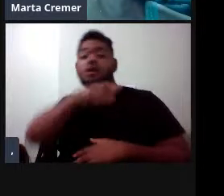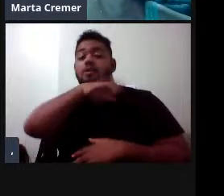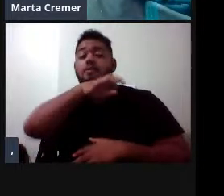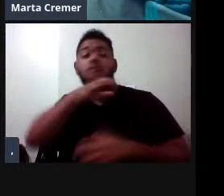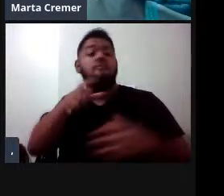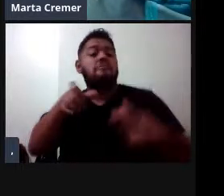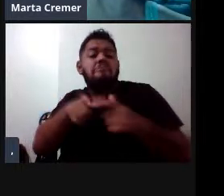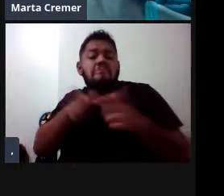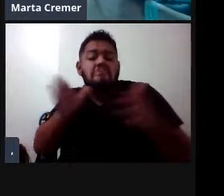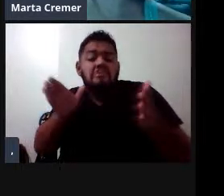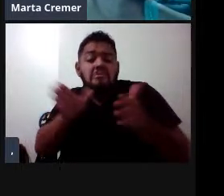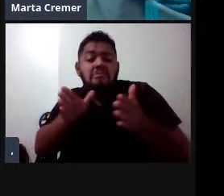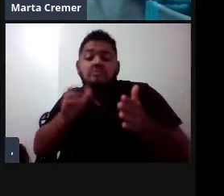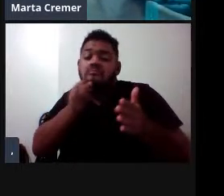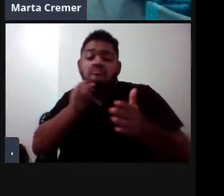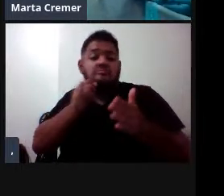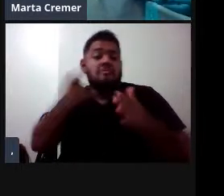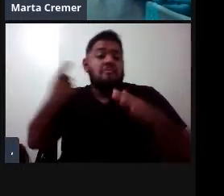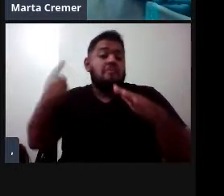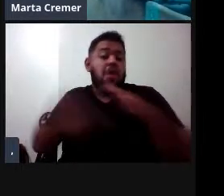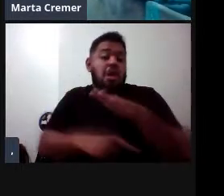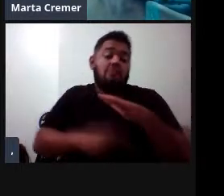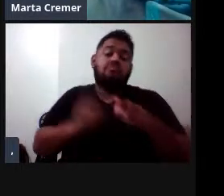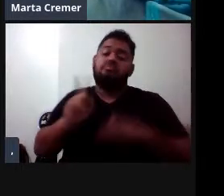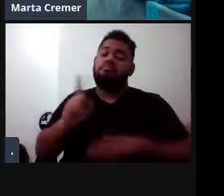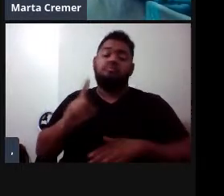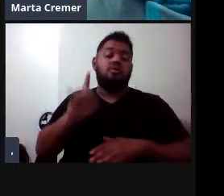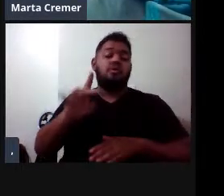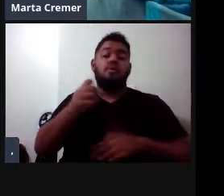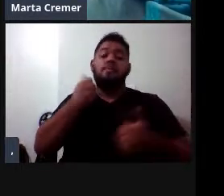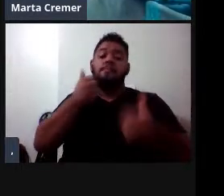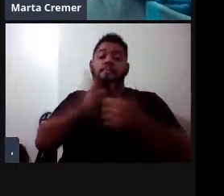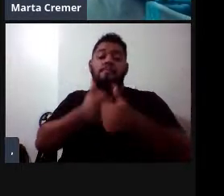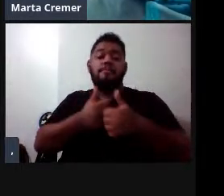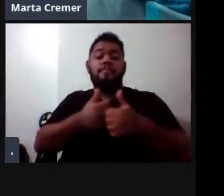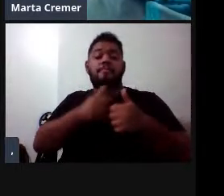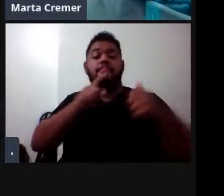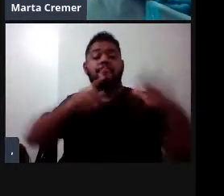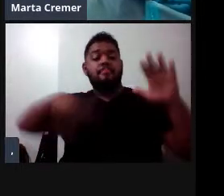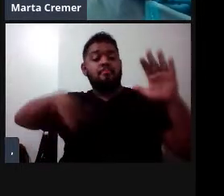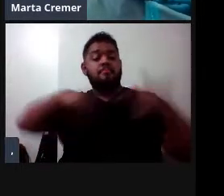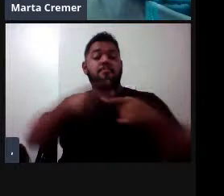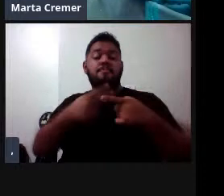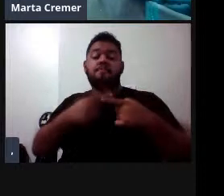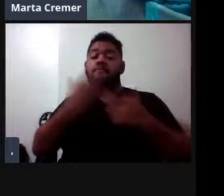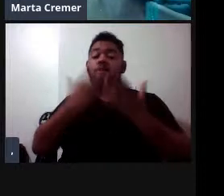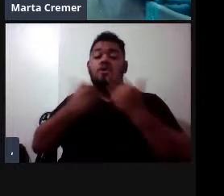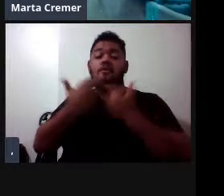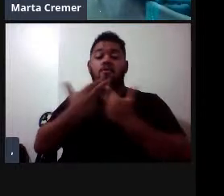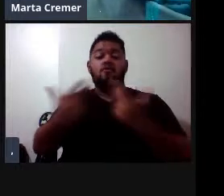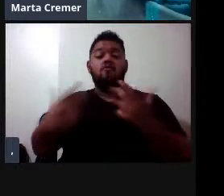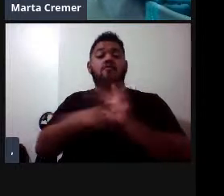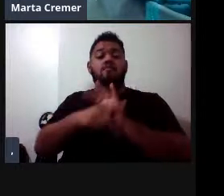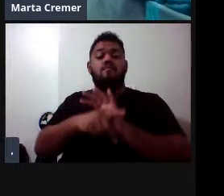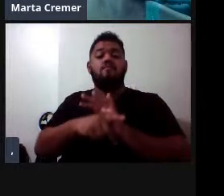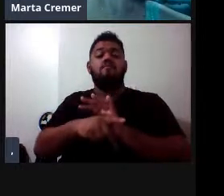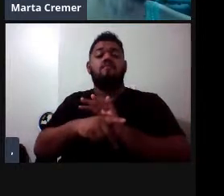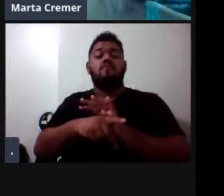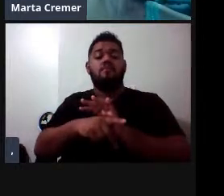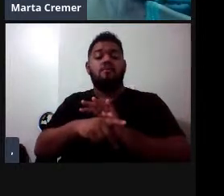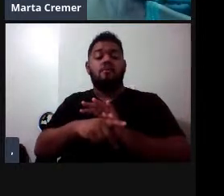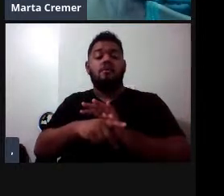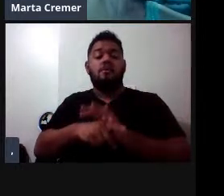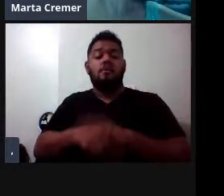capacidade de mergulho, então fica associada à costa, e muito porque também se alimenta de organismos bentônicos, organismos de fundo,